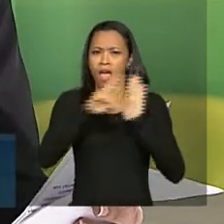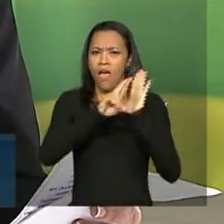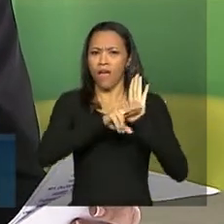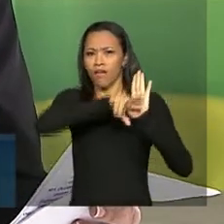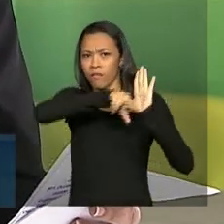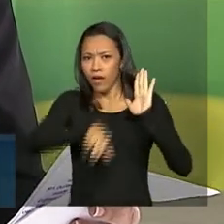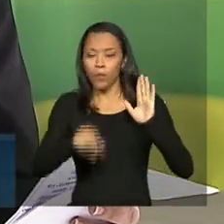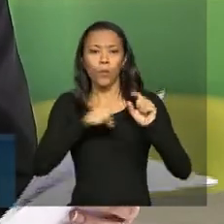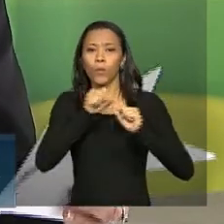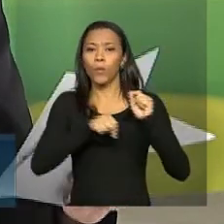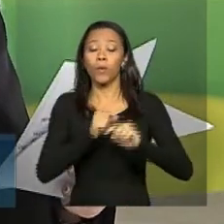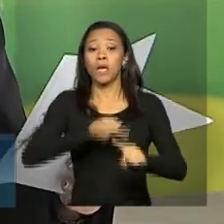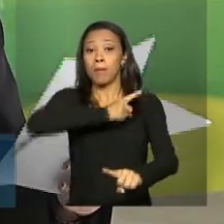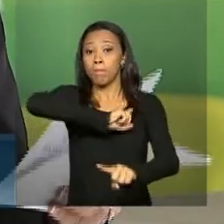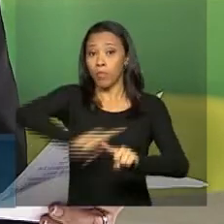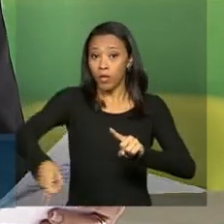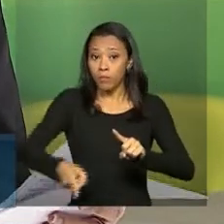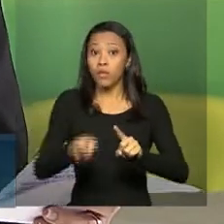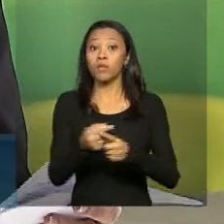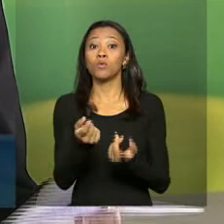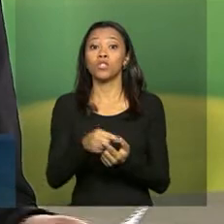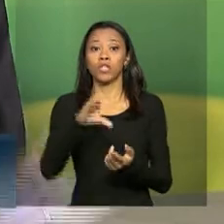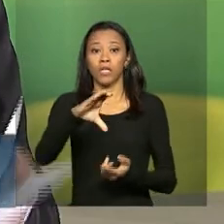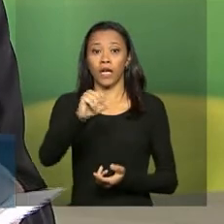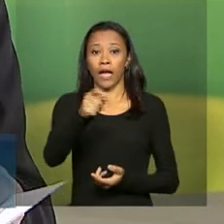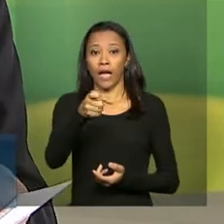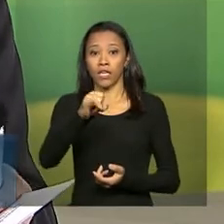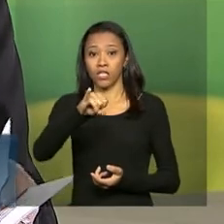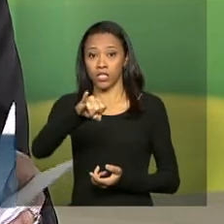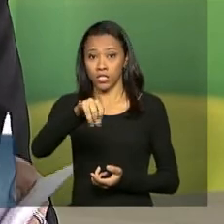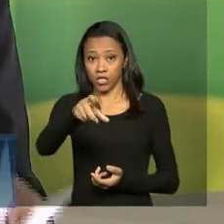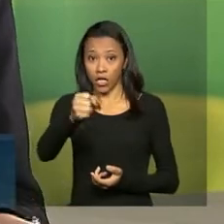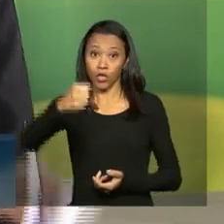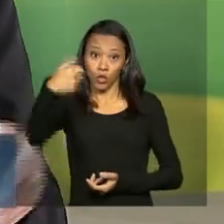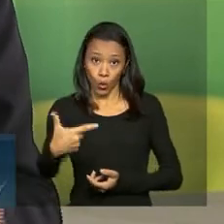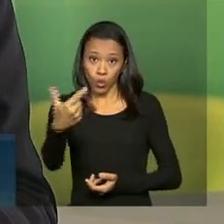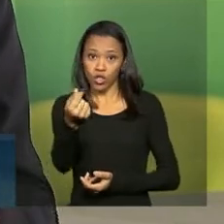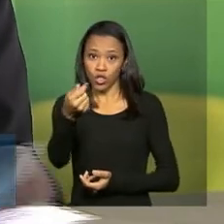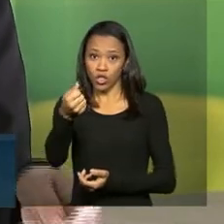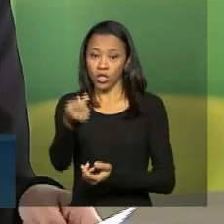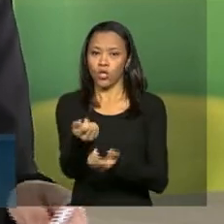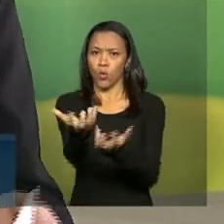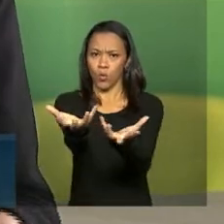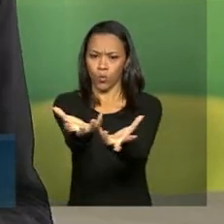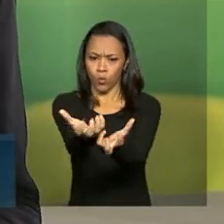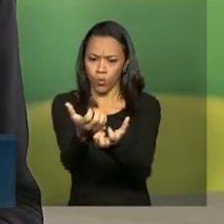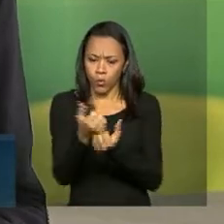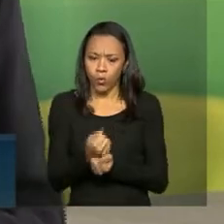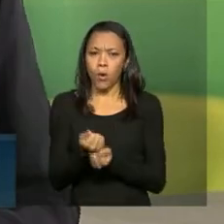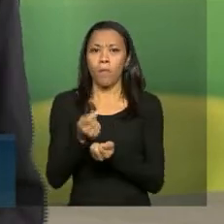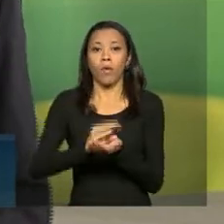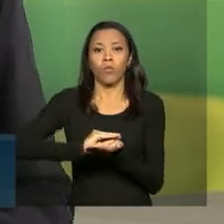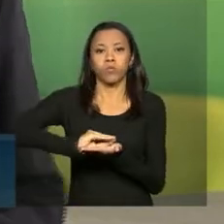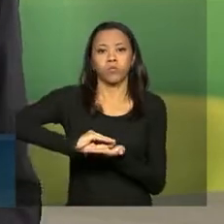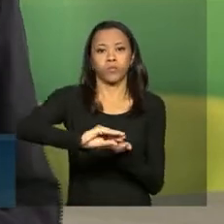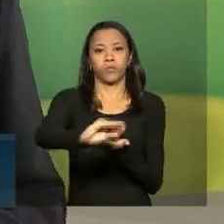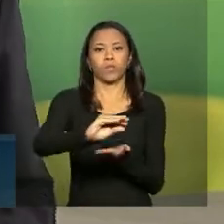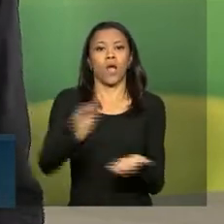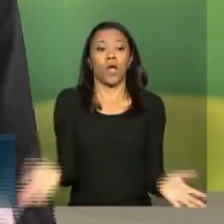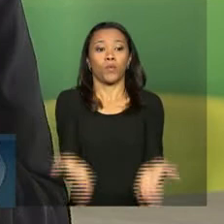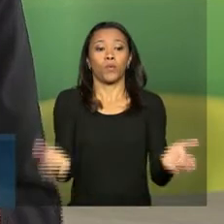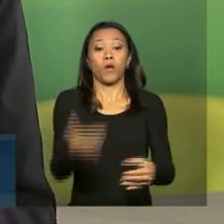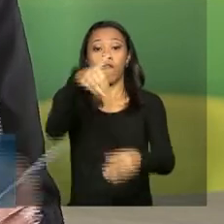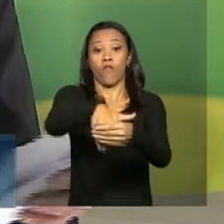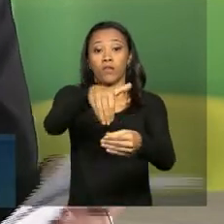criminalização do Caixa 2 de campanha eleitoral, que são aqueles recursos que entram para financiar campanhas de políticos e partidos